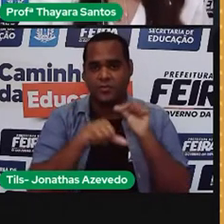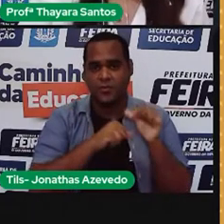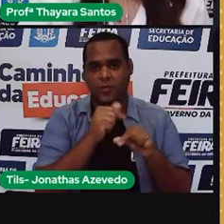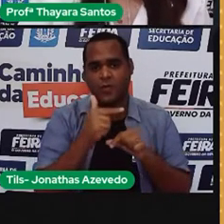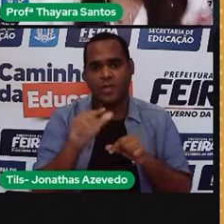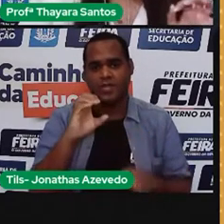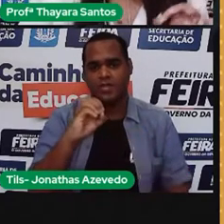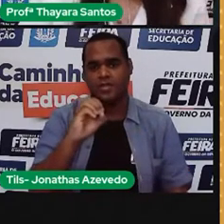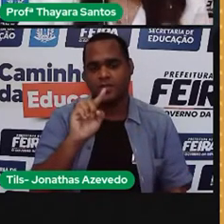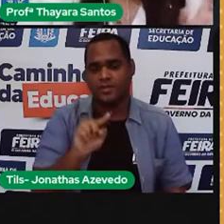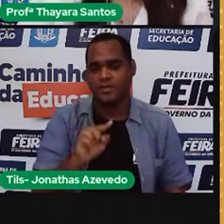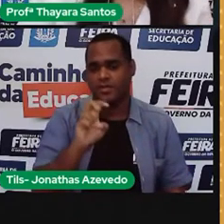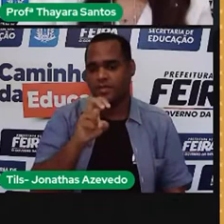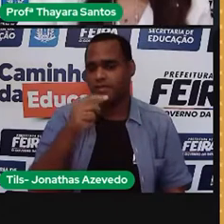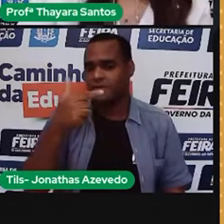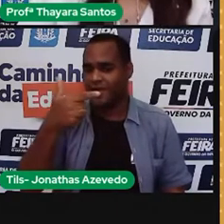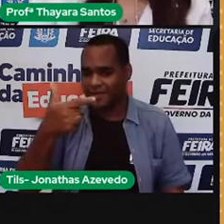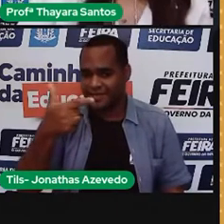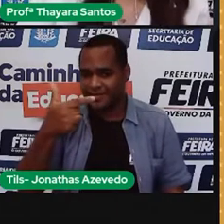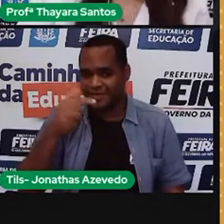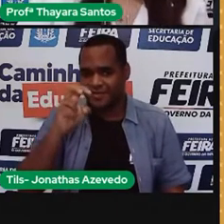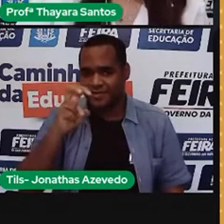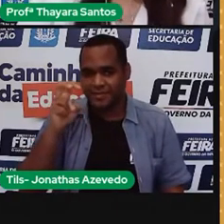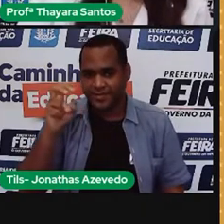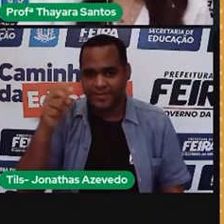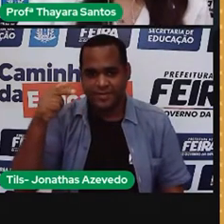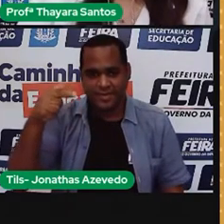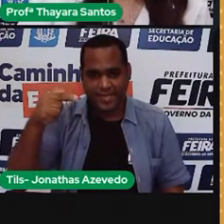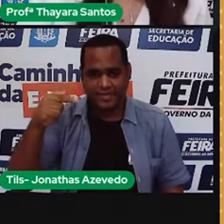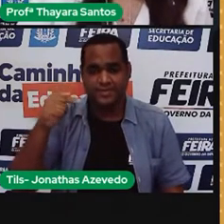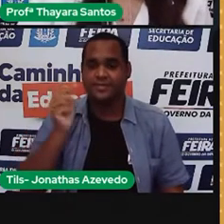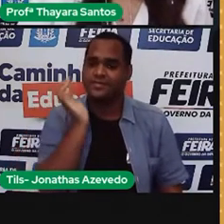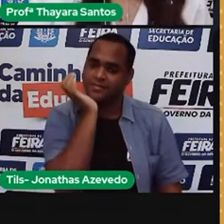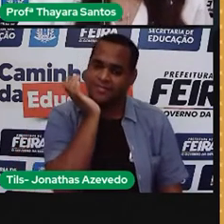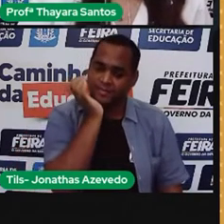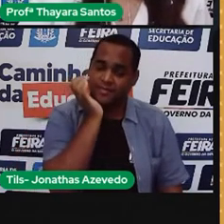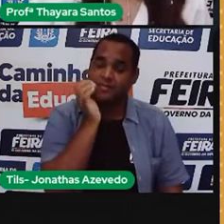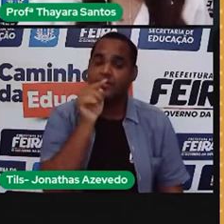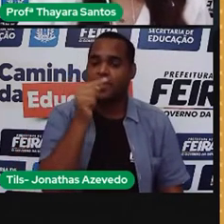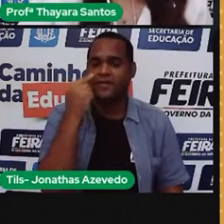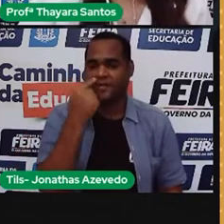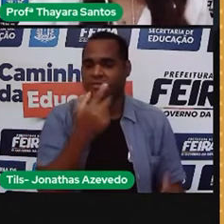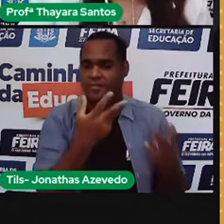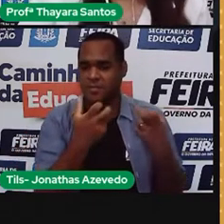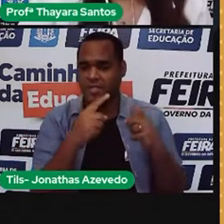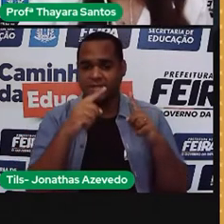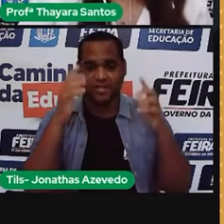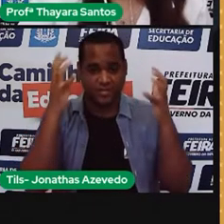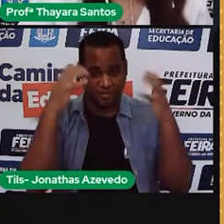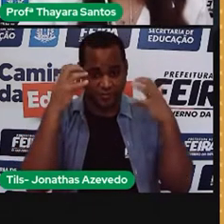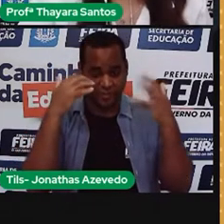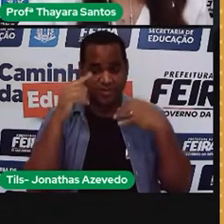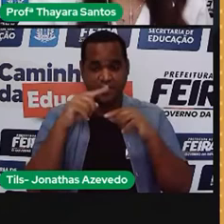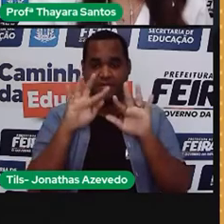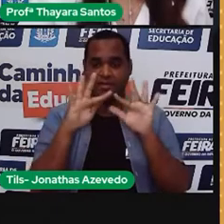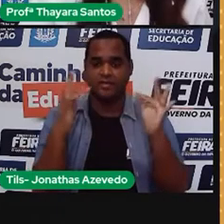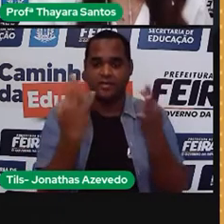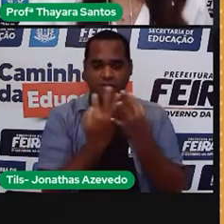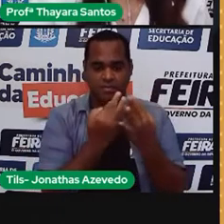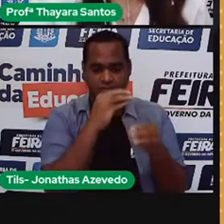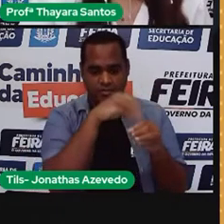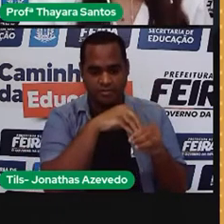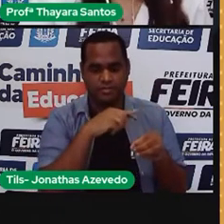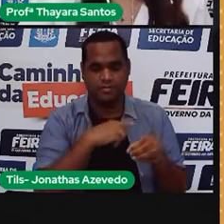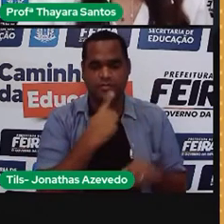0,52557 centavos. E a gente viu que só com o chuveiro, nessa família, gastaria